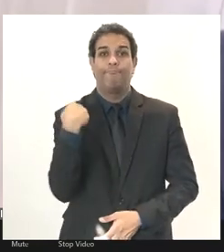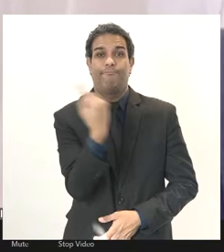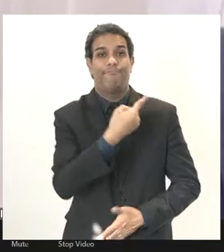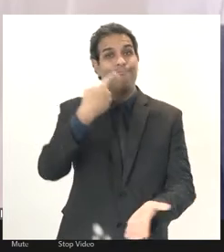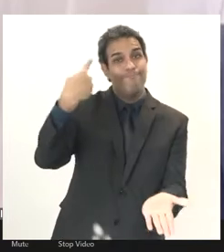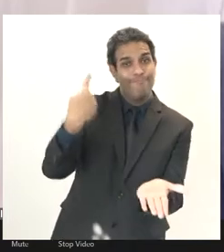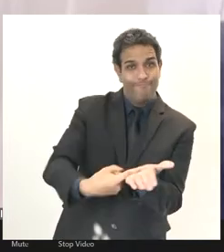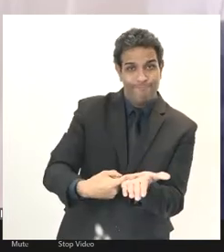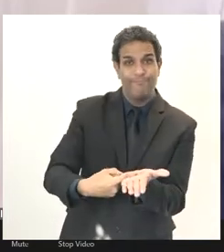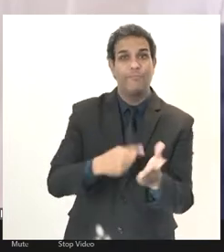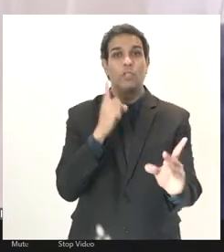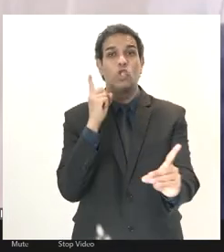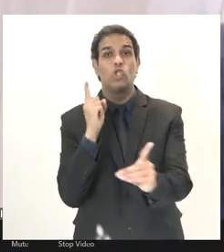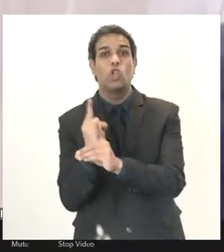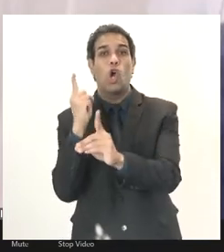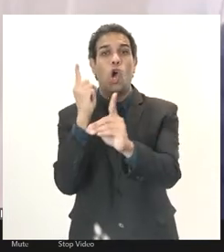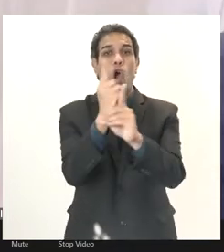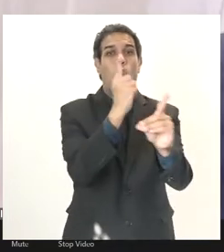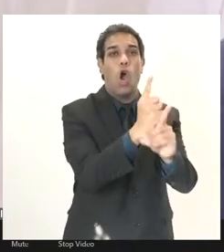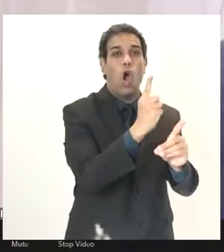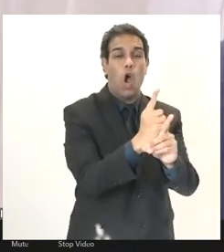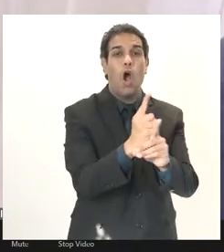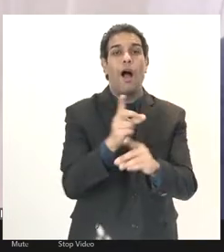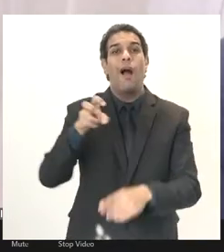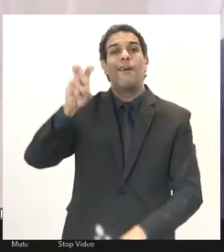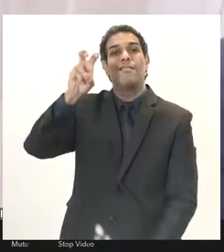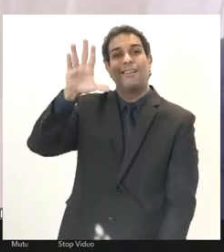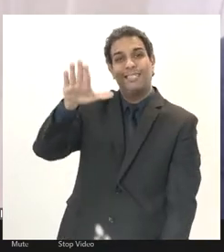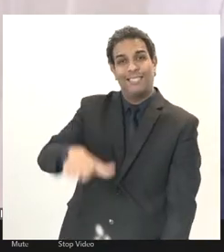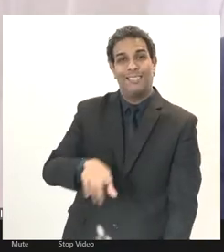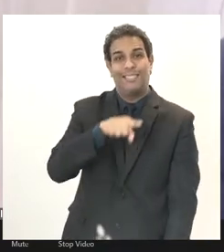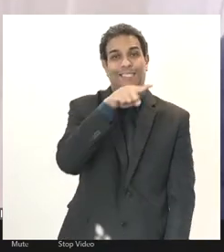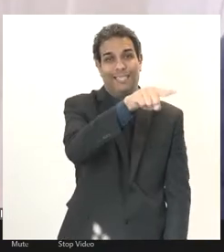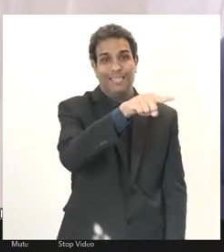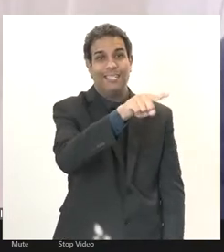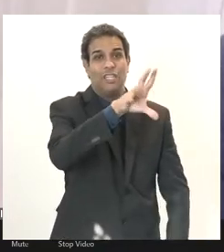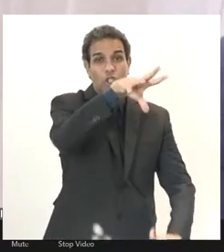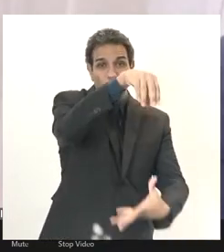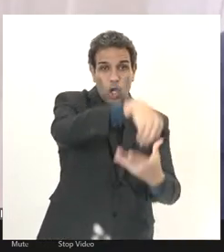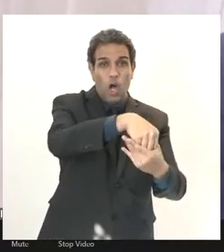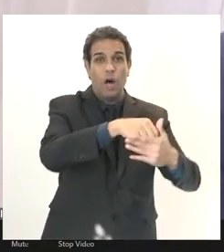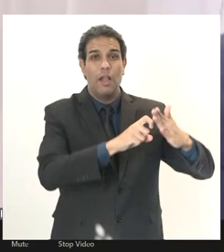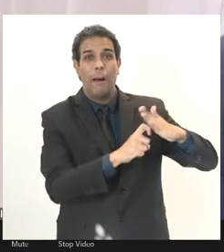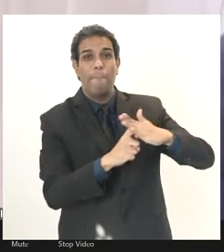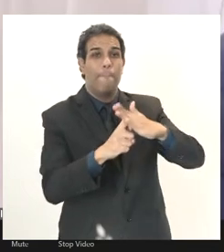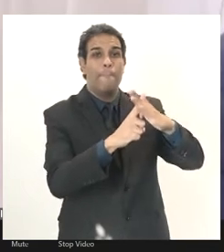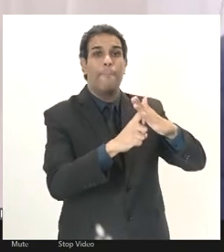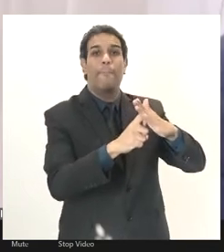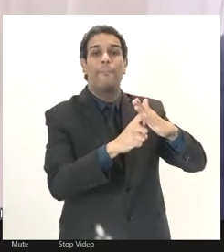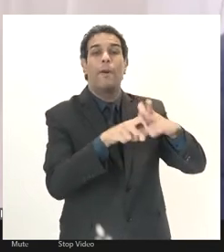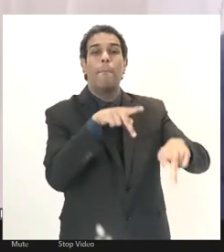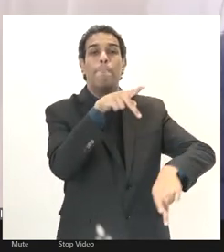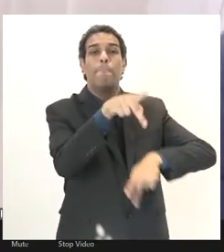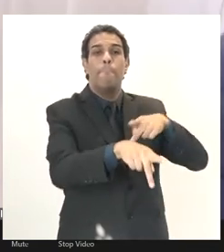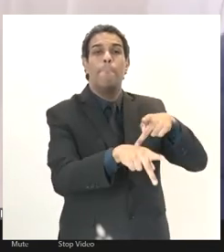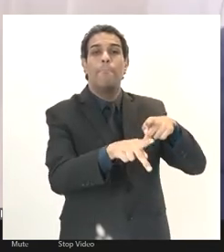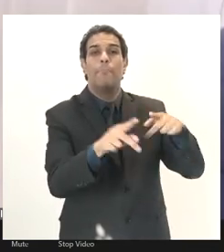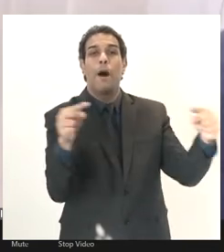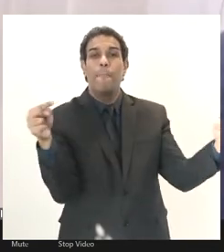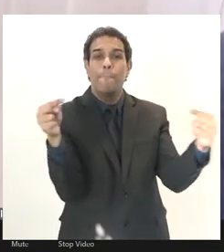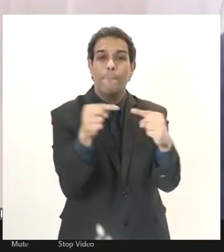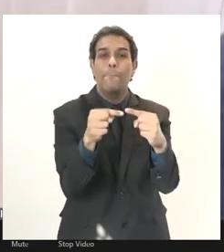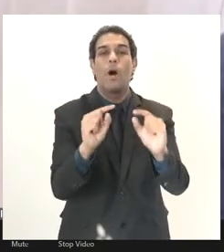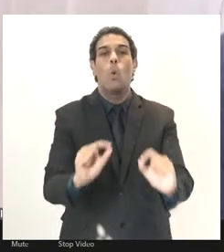fizéssemos o encontro às 17 horas no mercado popular aqui da cidade e por que que a gente faz a fala